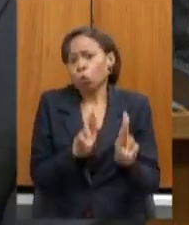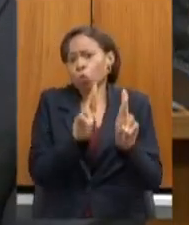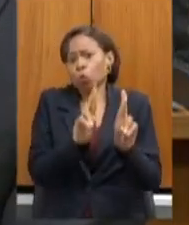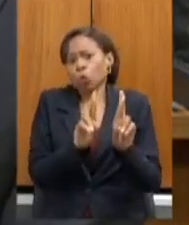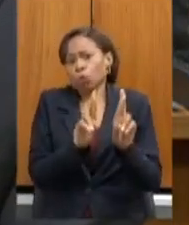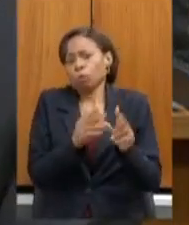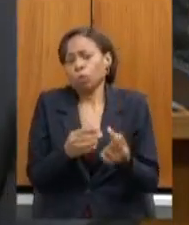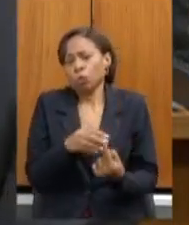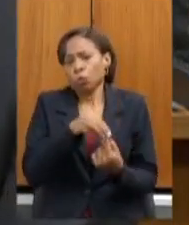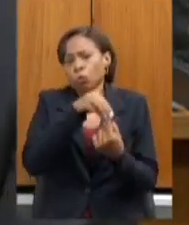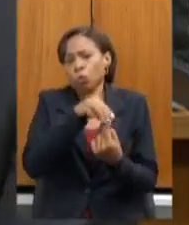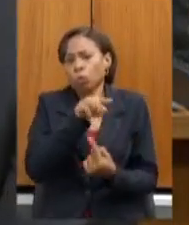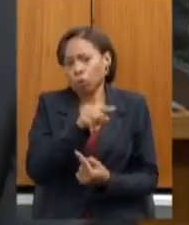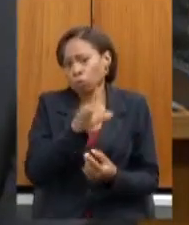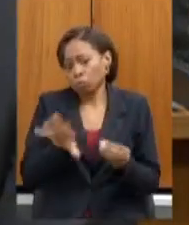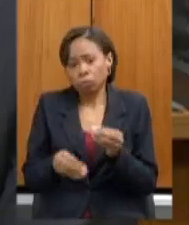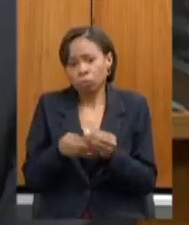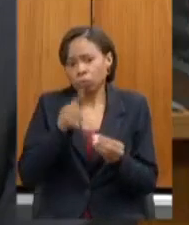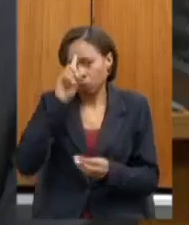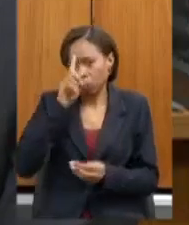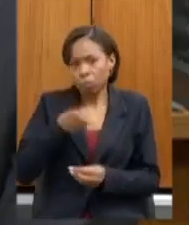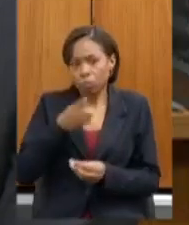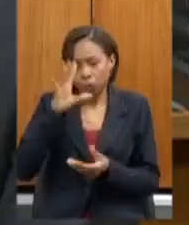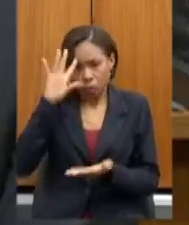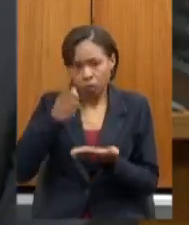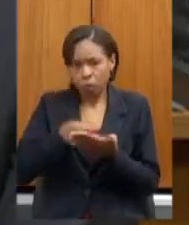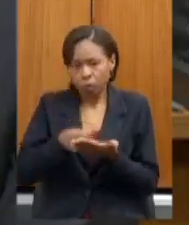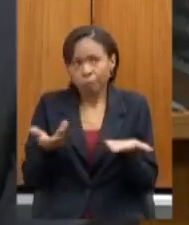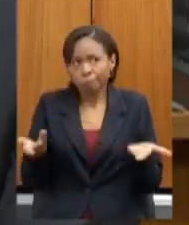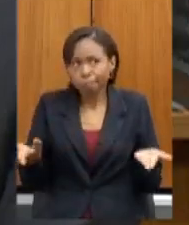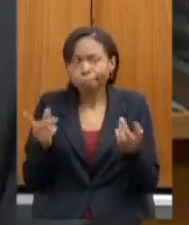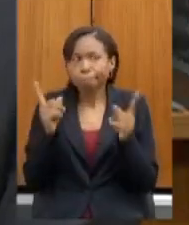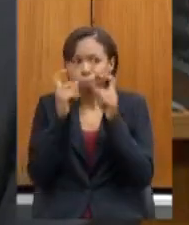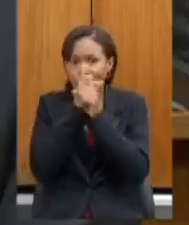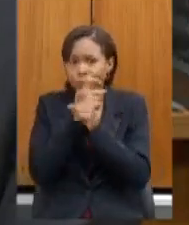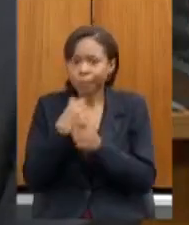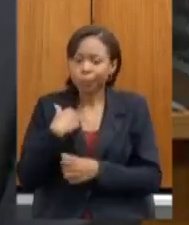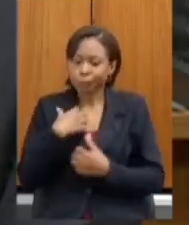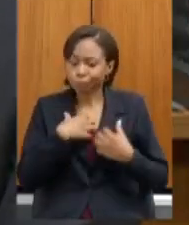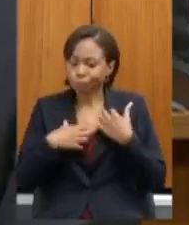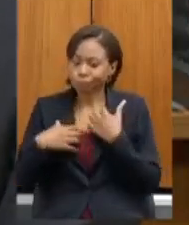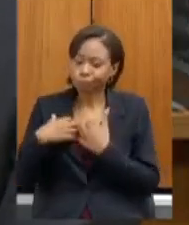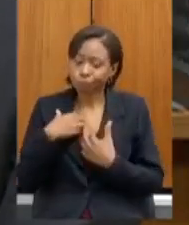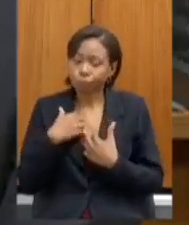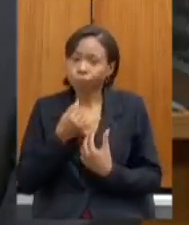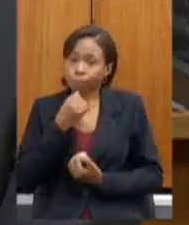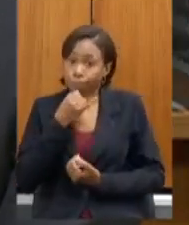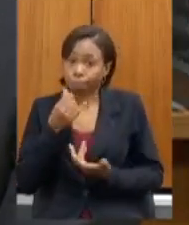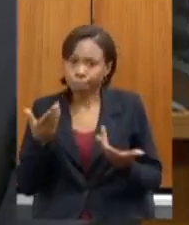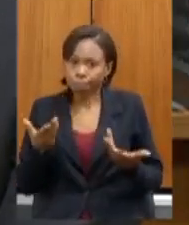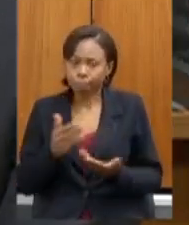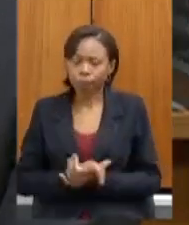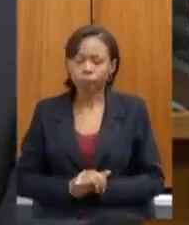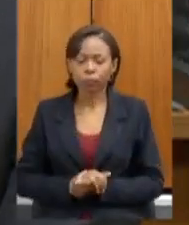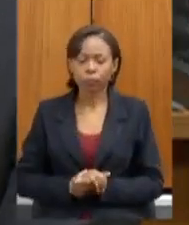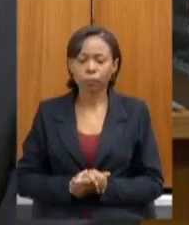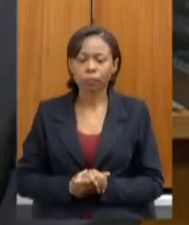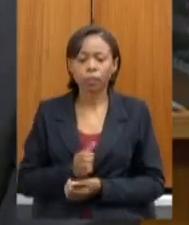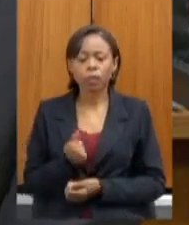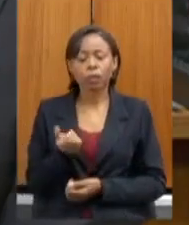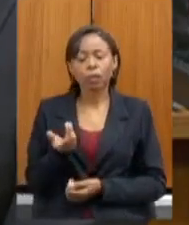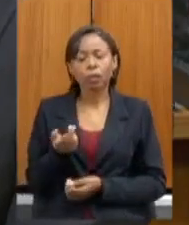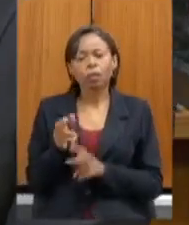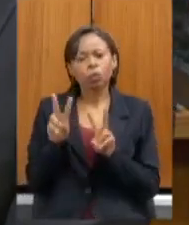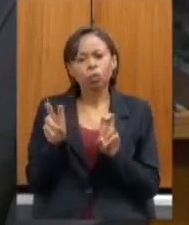implementado então isso é complicado deixa a gente chateado com relação a volta às